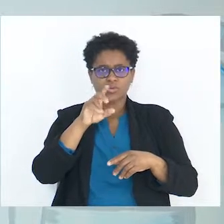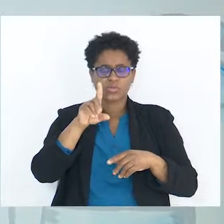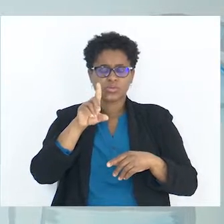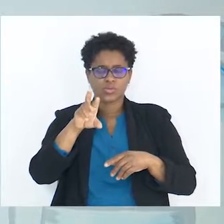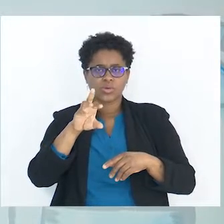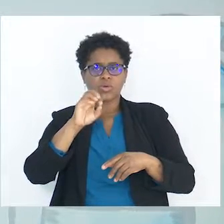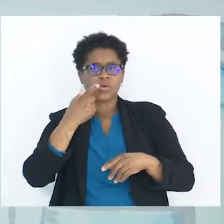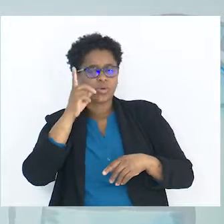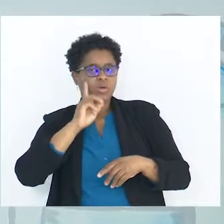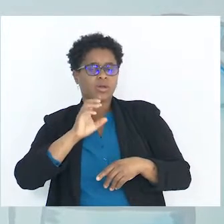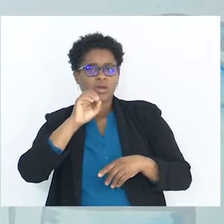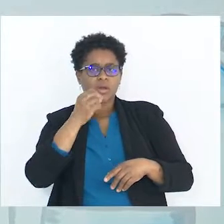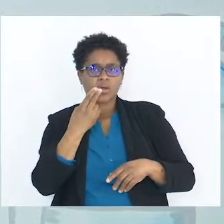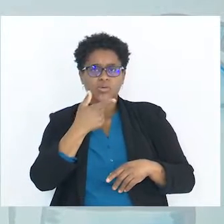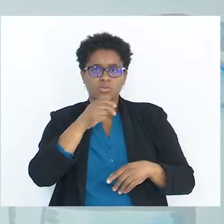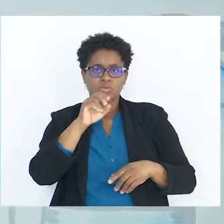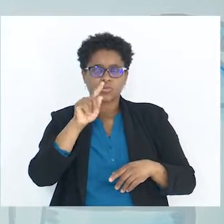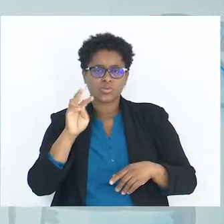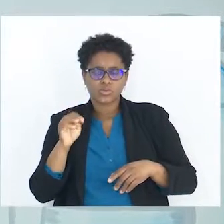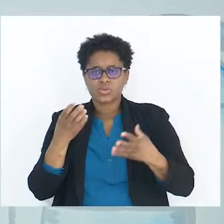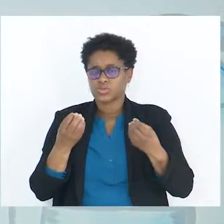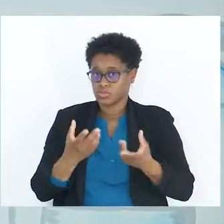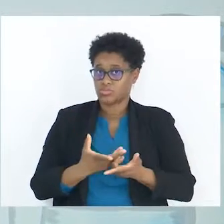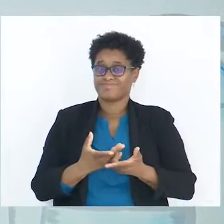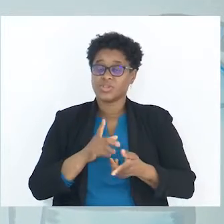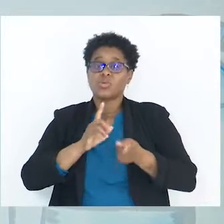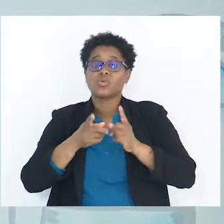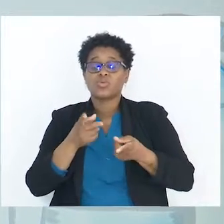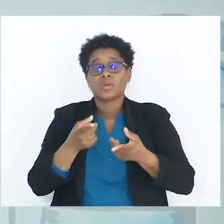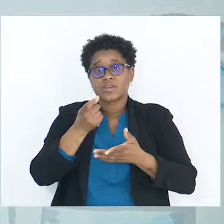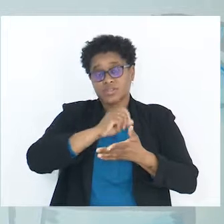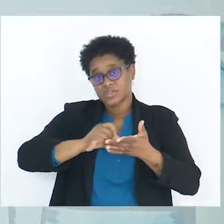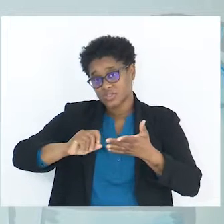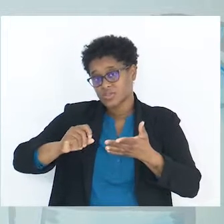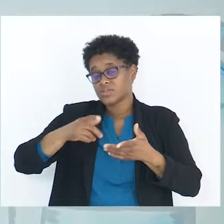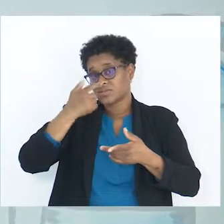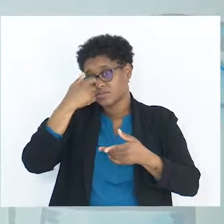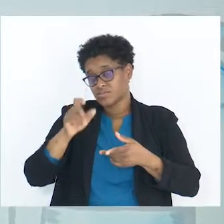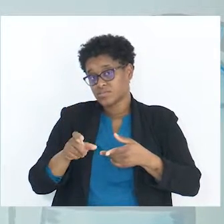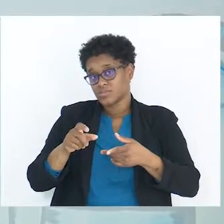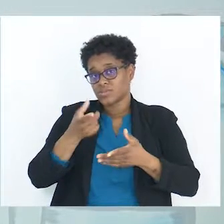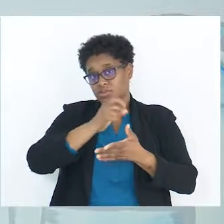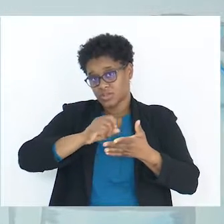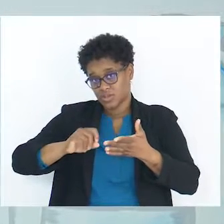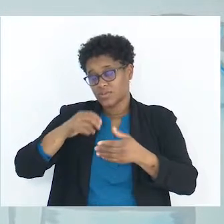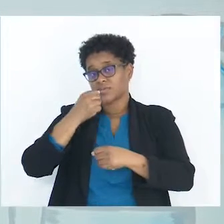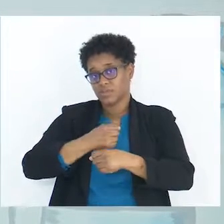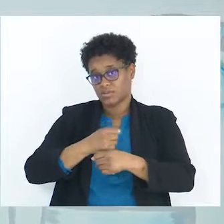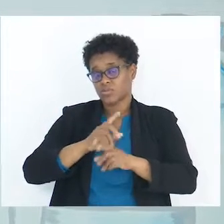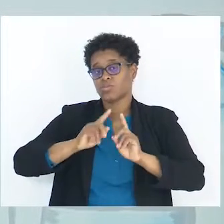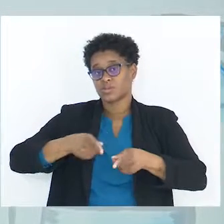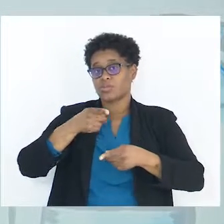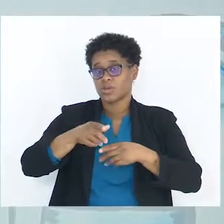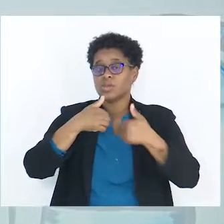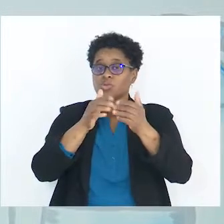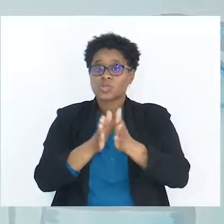Intenções, nada mais nada menos, aquilo que levou o escritor ou autor a fazer a sua produção. Podes começar